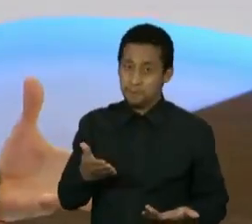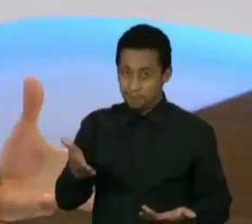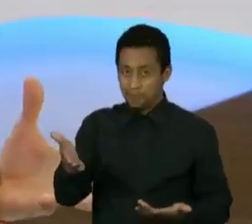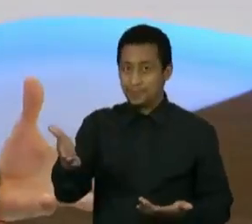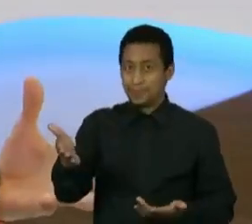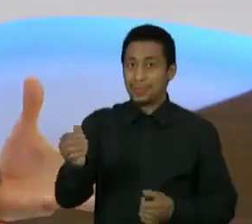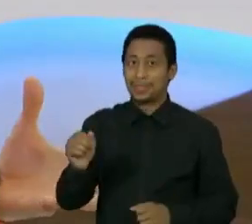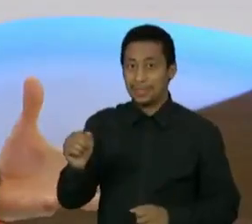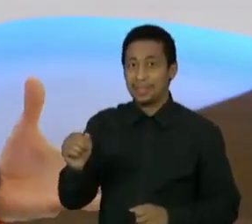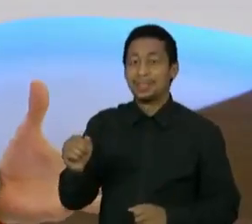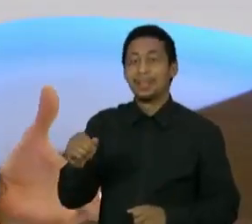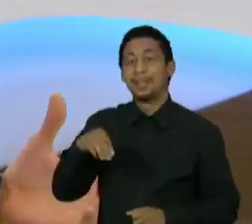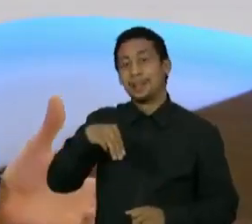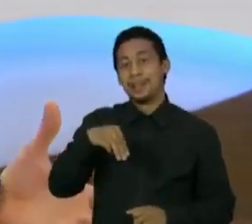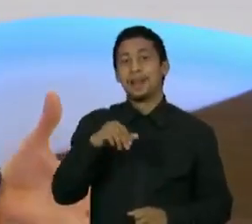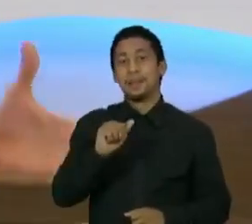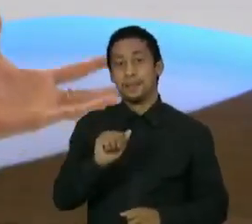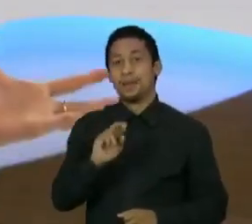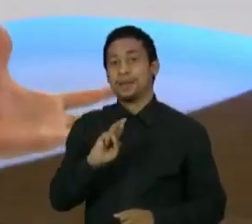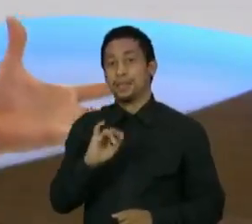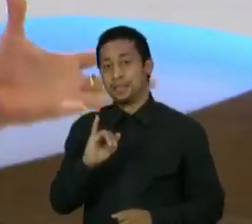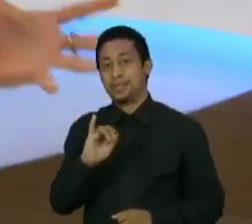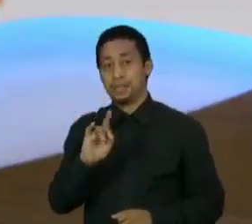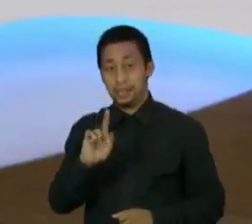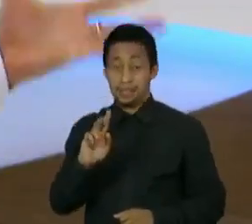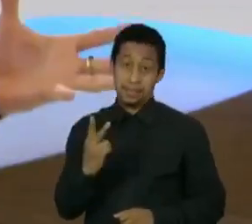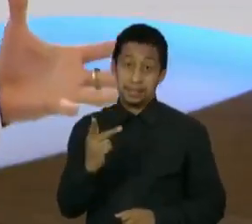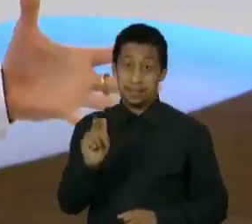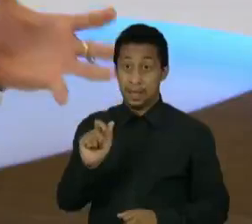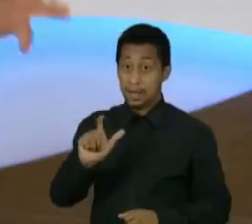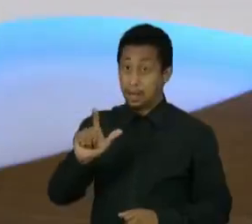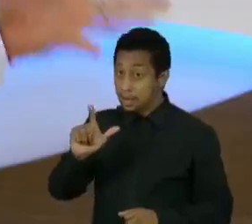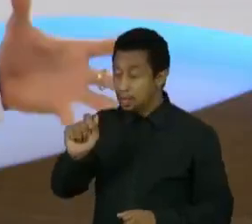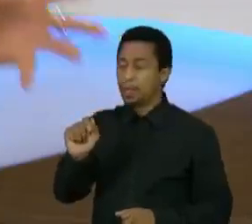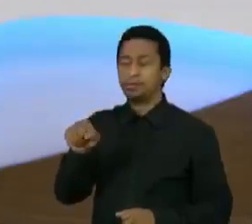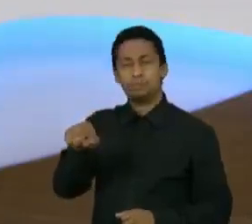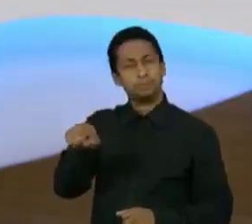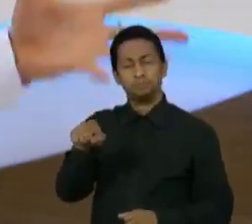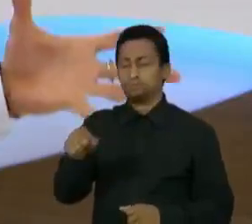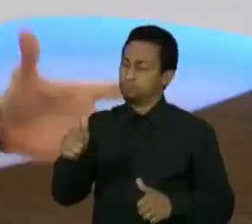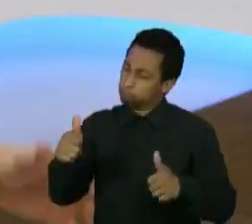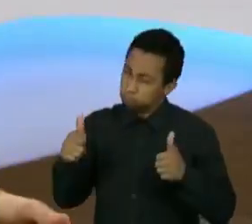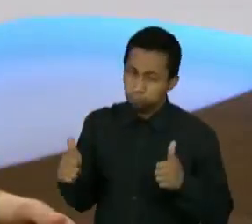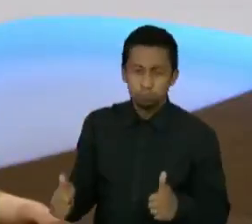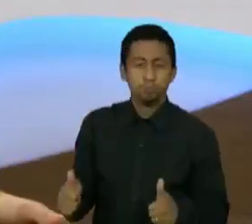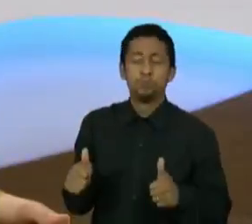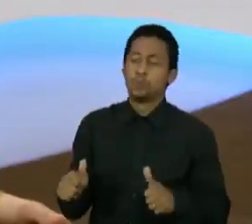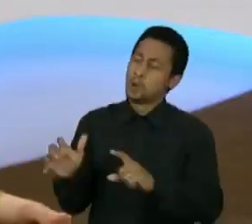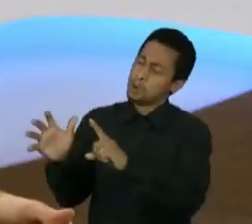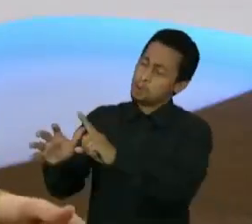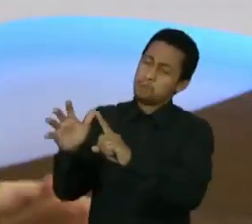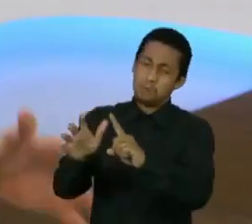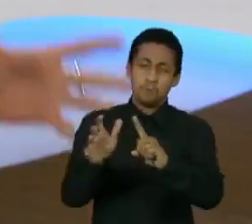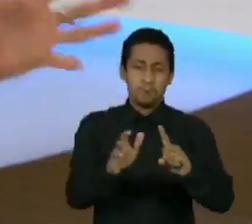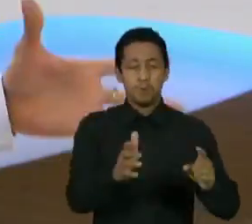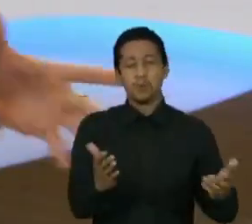Marighella é uma potência gigantesca de um agente, uma juventude, de um